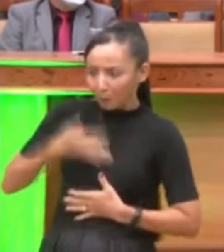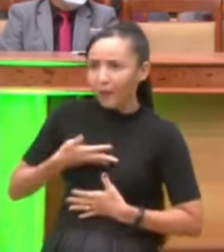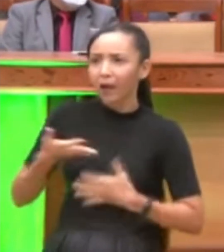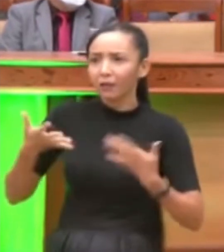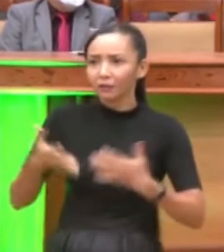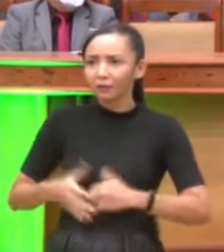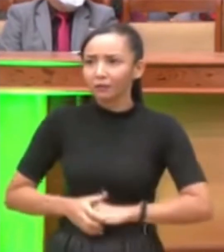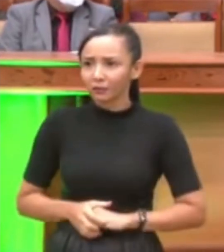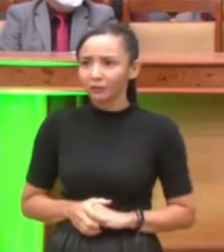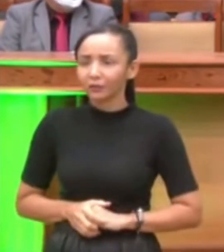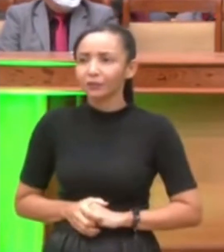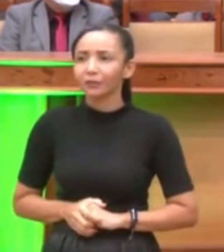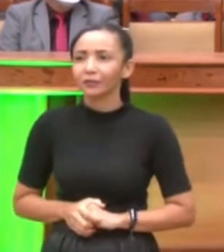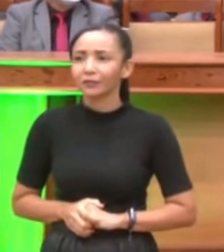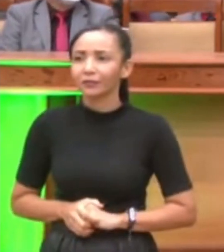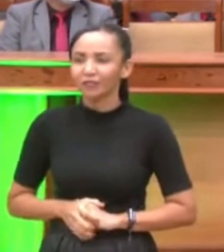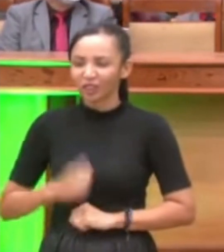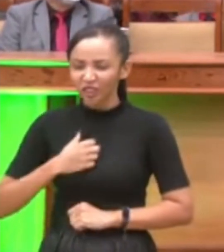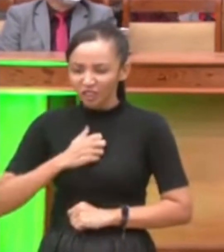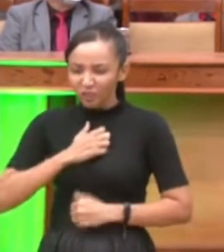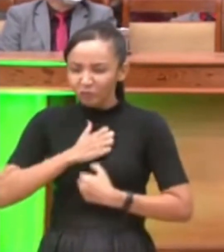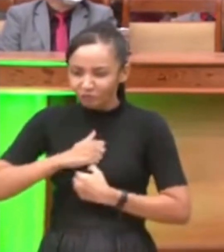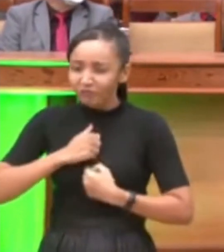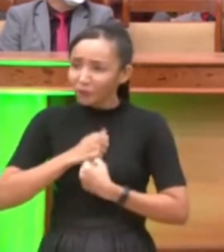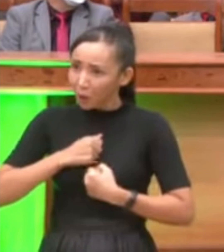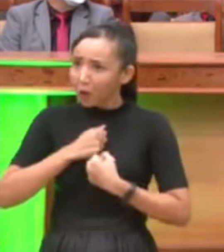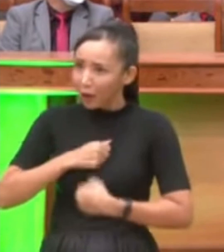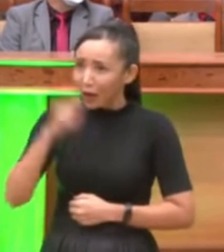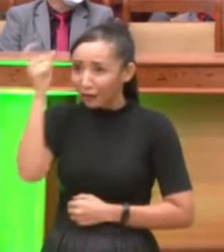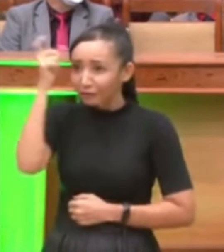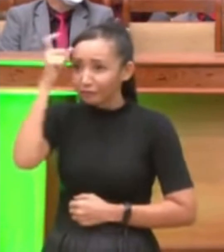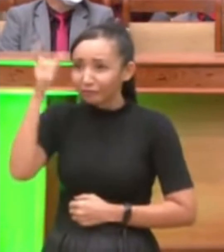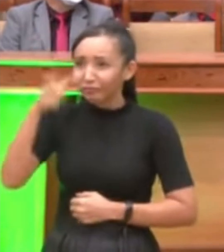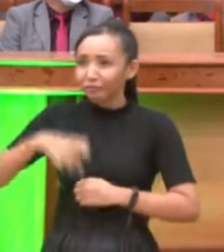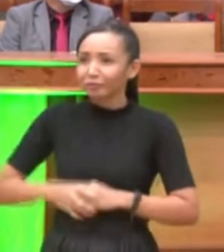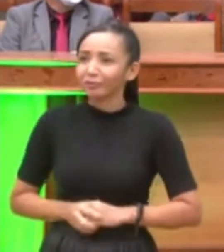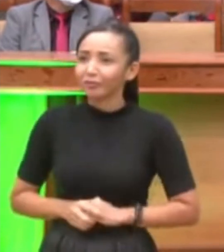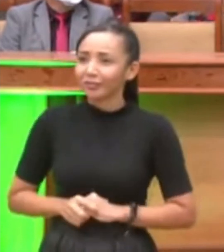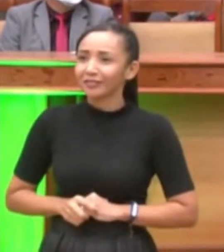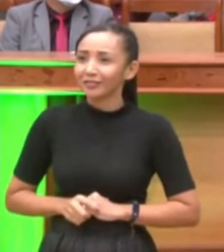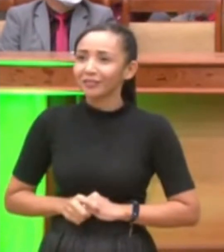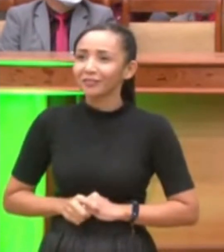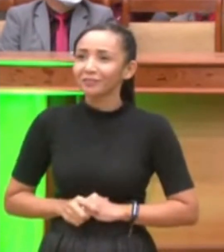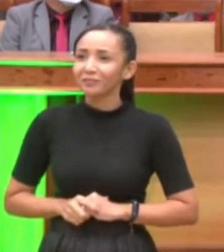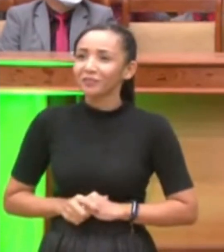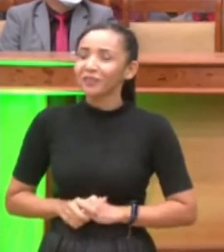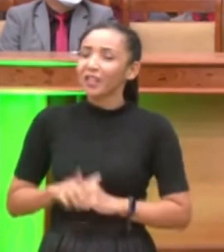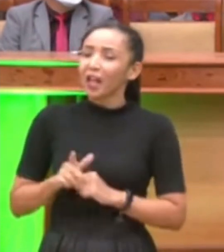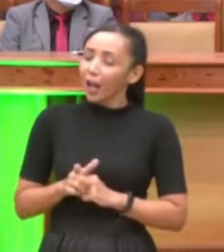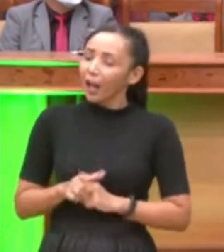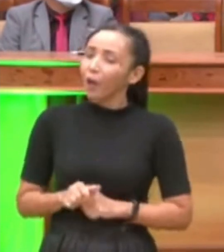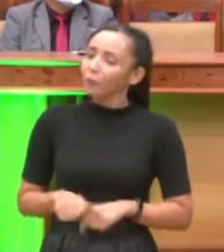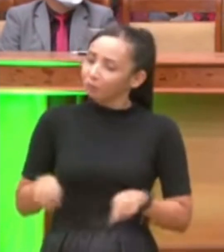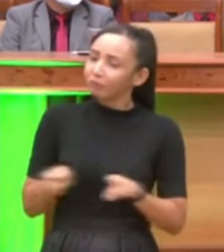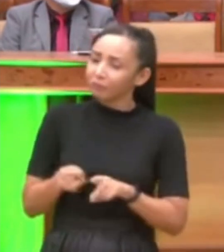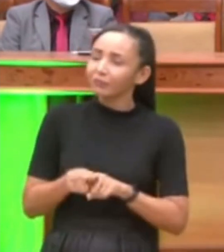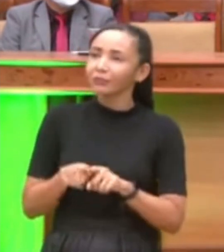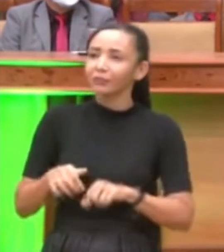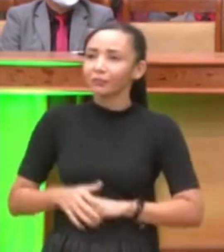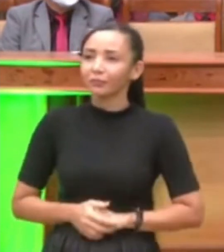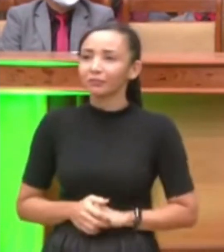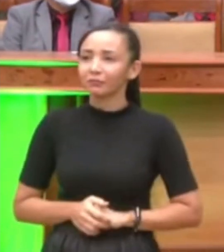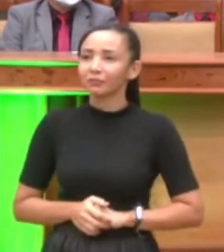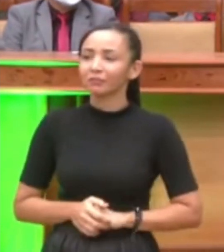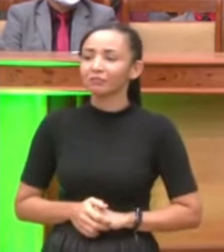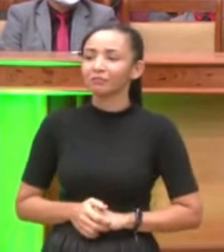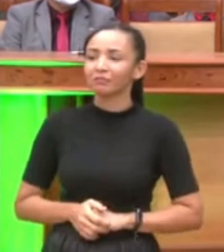entendeu eu já tenho raiva de cão, aí ele veio com racismo, eu disse, pois agora tu vai sair de um jeito ou do outro peste, e aí eu parti pra ele parti